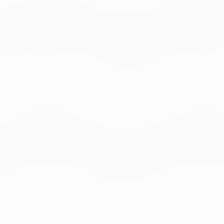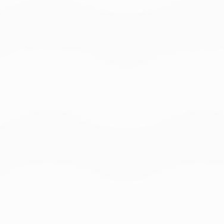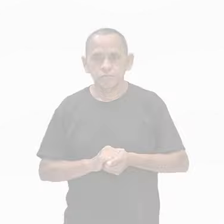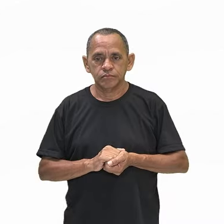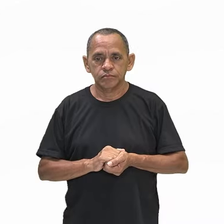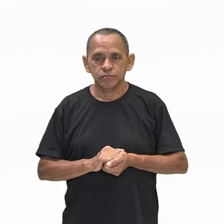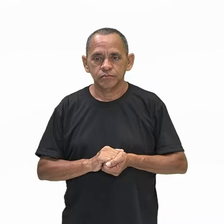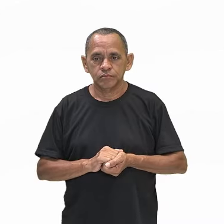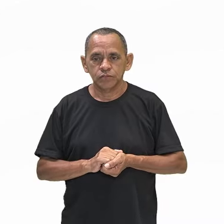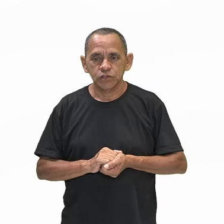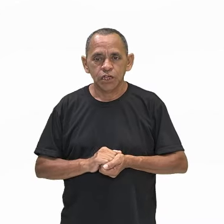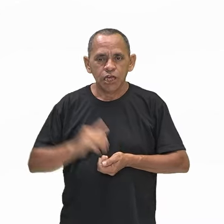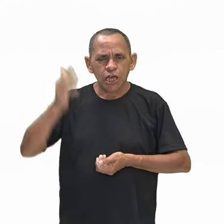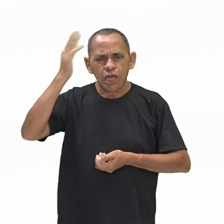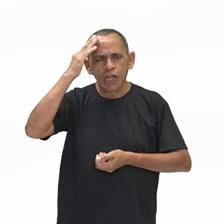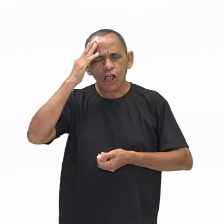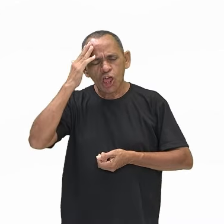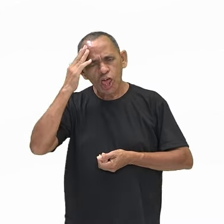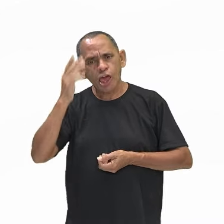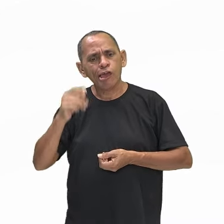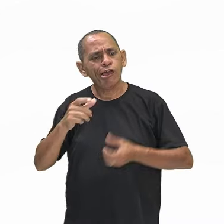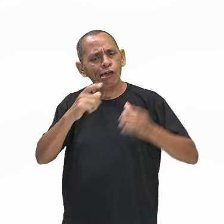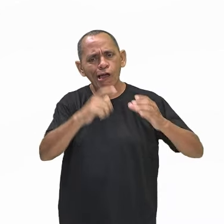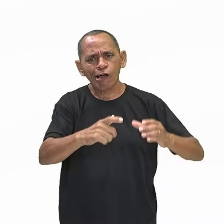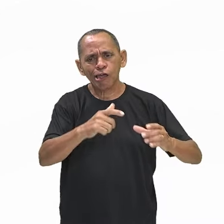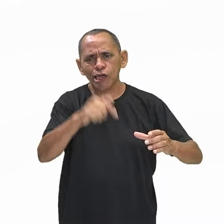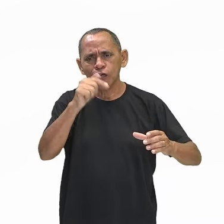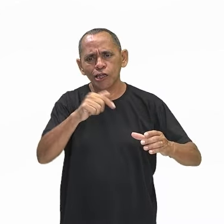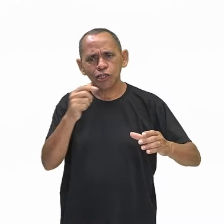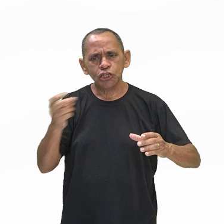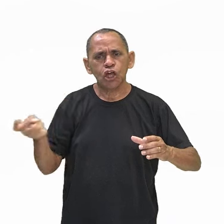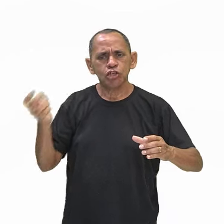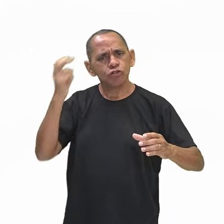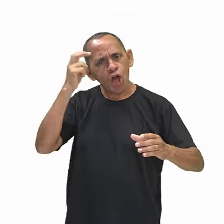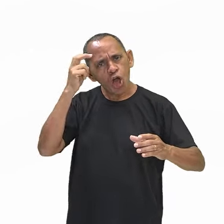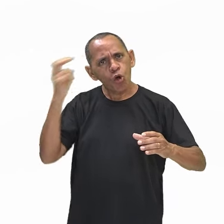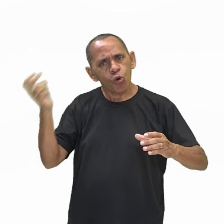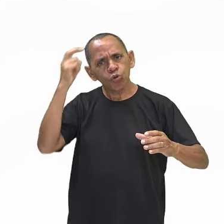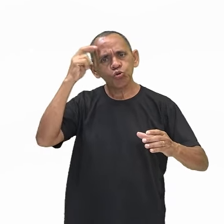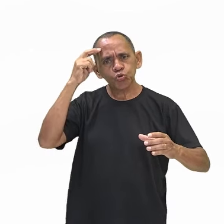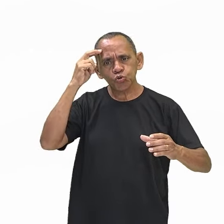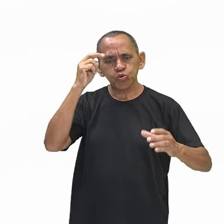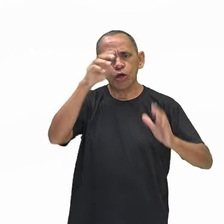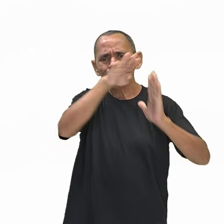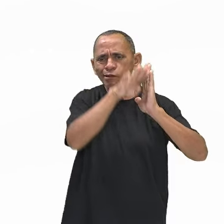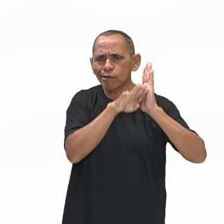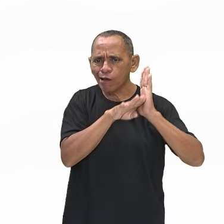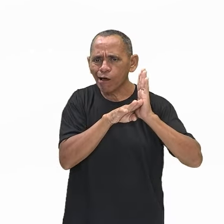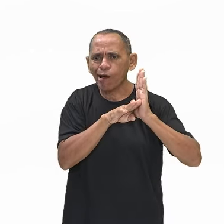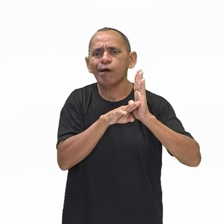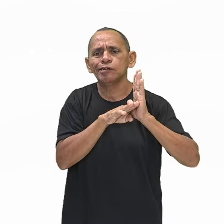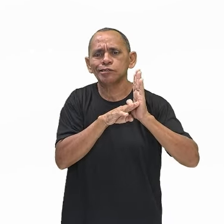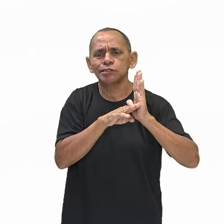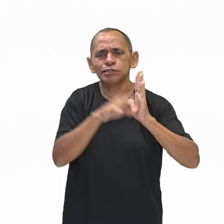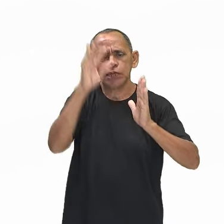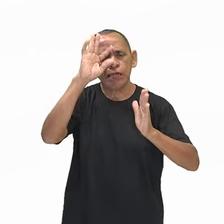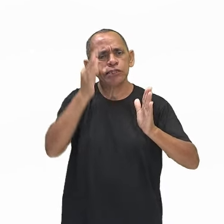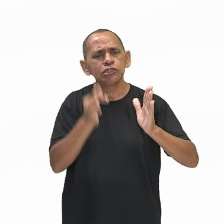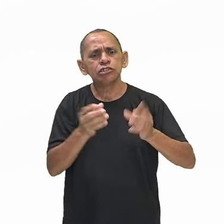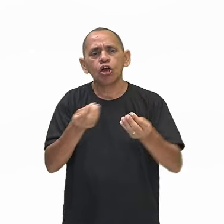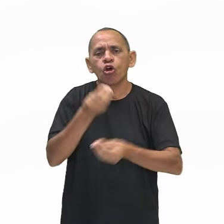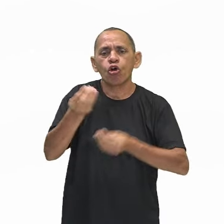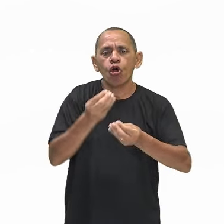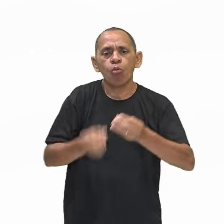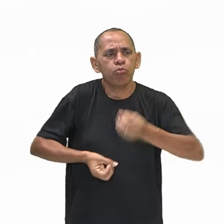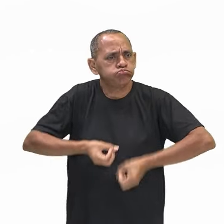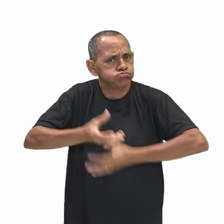Aqui, as culturas juvenis são sempre culturas de classes, compreendidas como produto das relações antagônicas